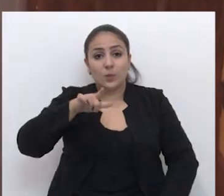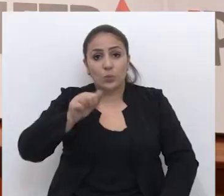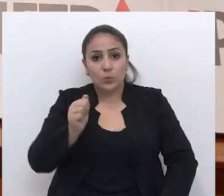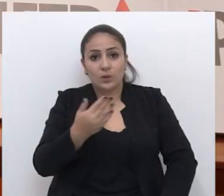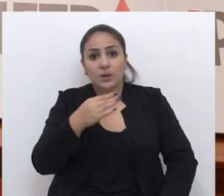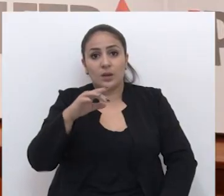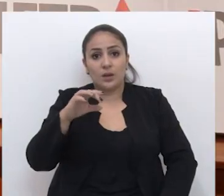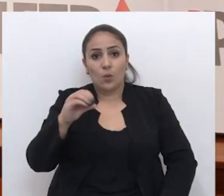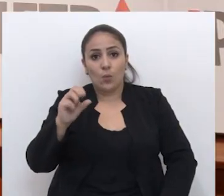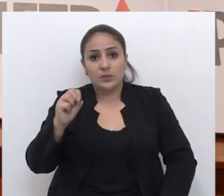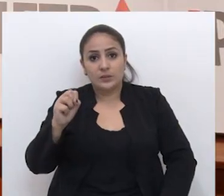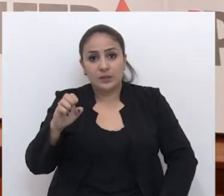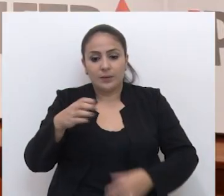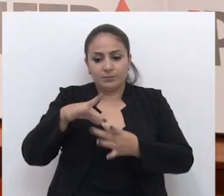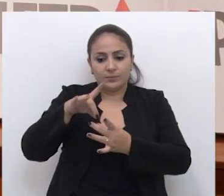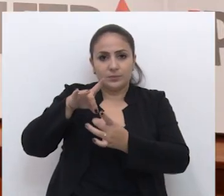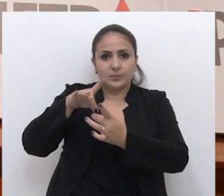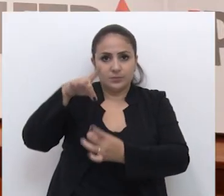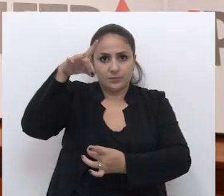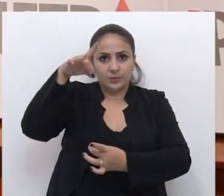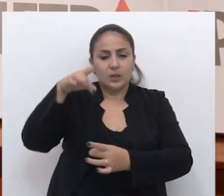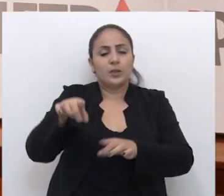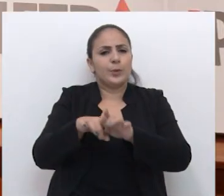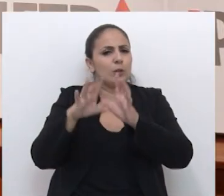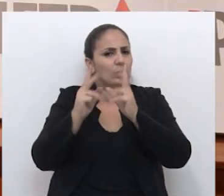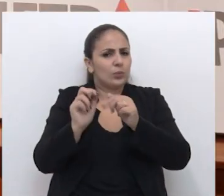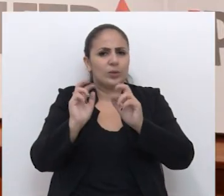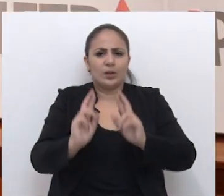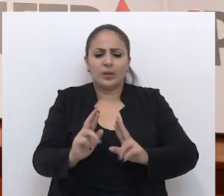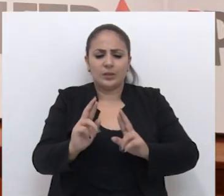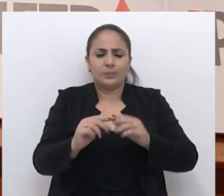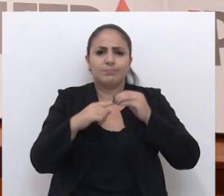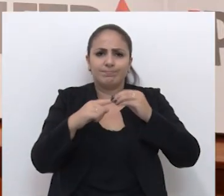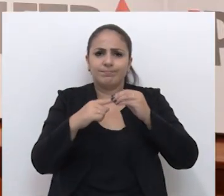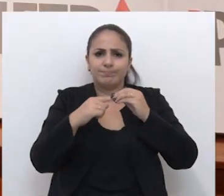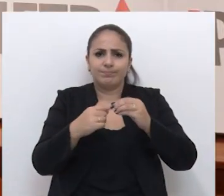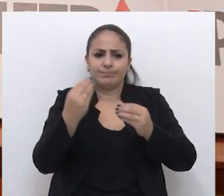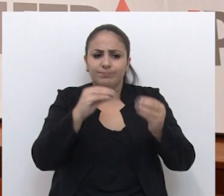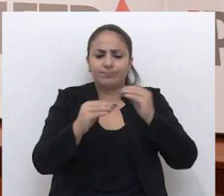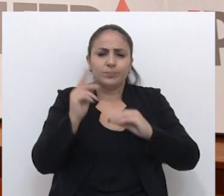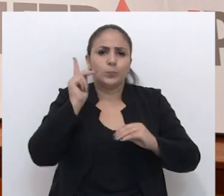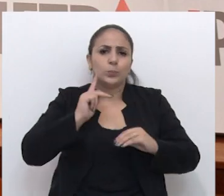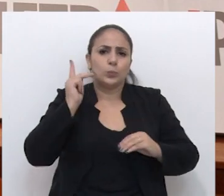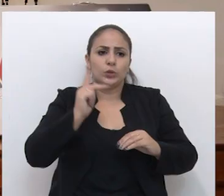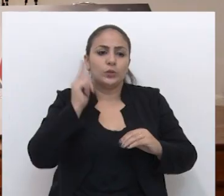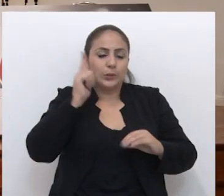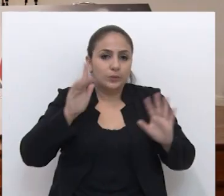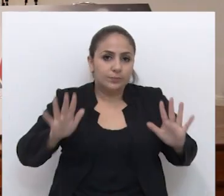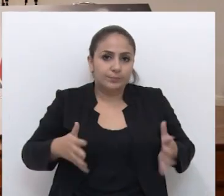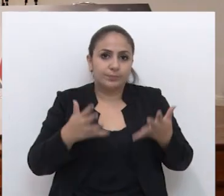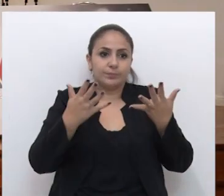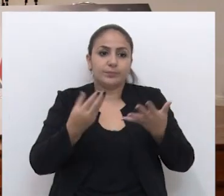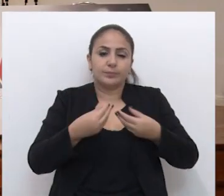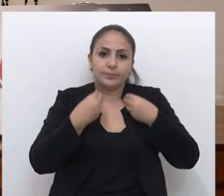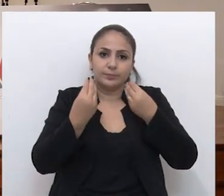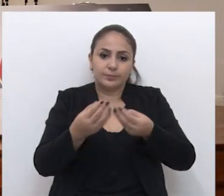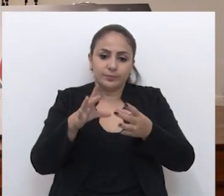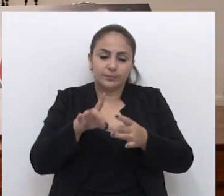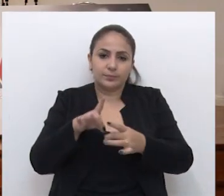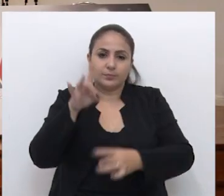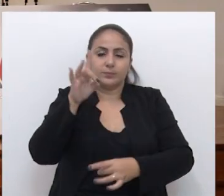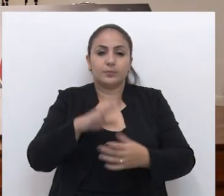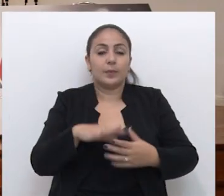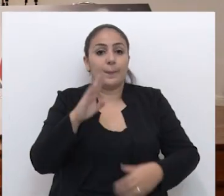Brasil, em todo o território nacional, e principalmente a implementação de políticas para incentivar a